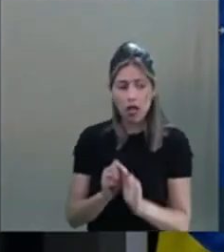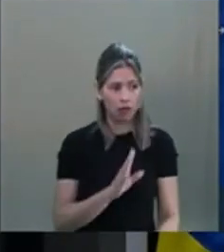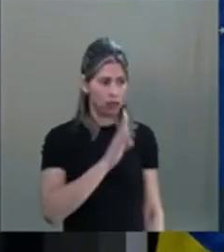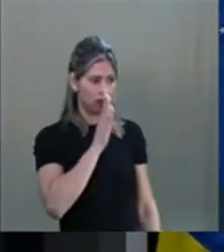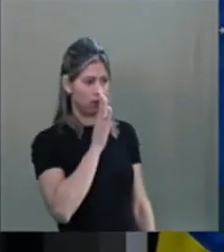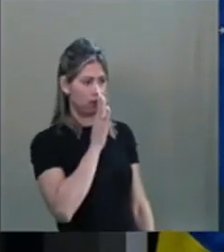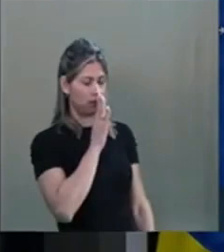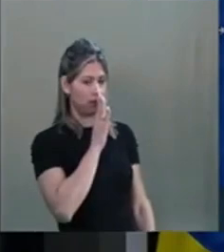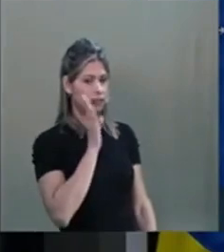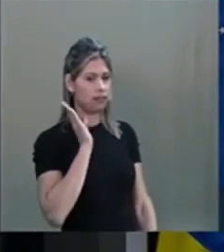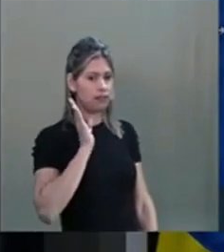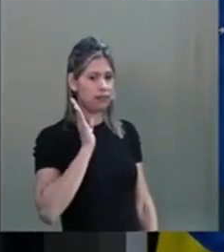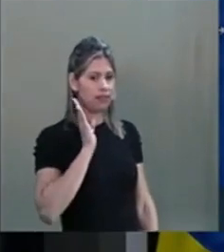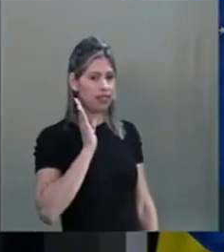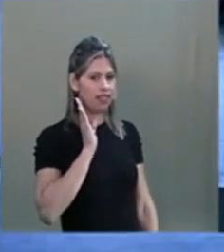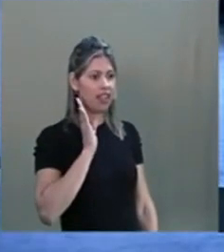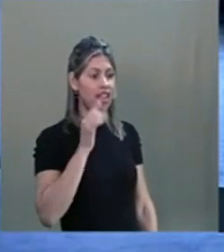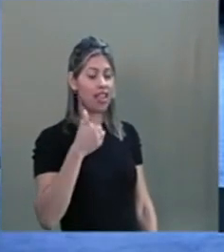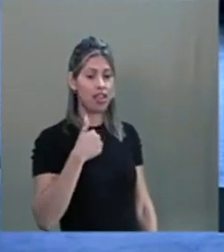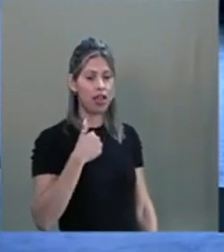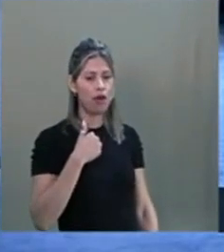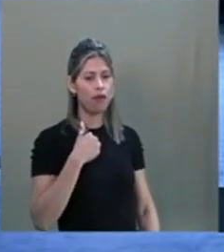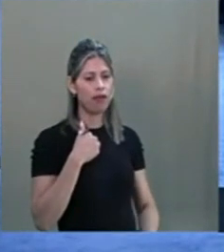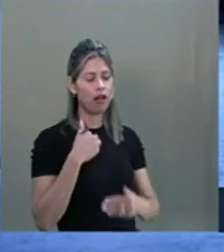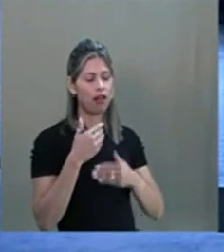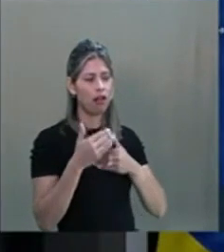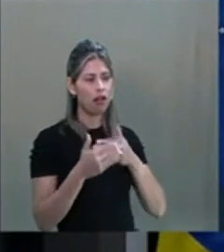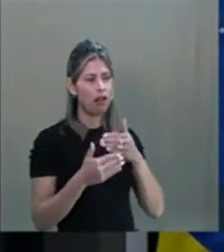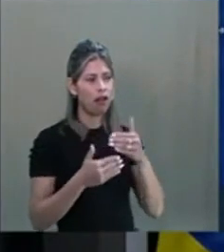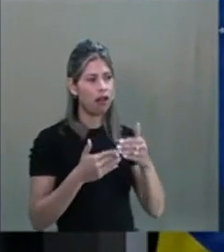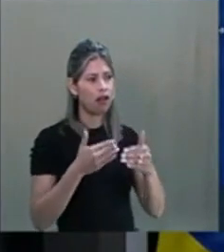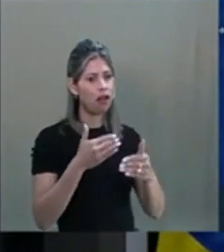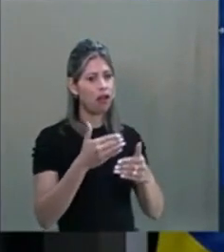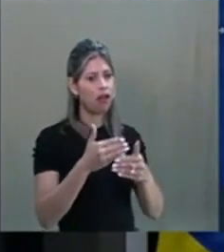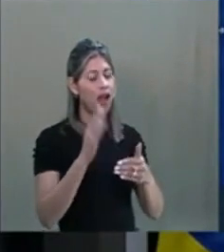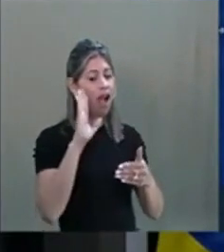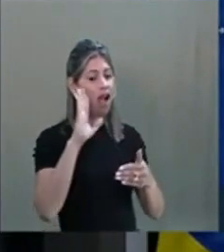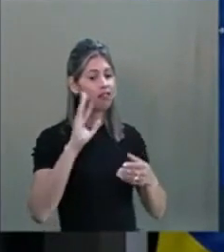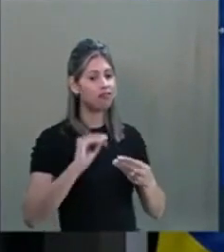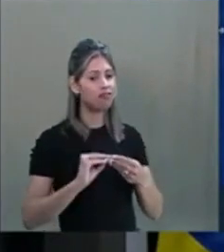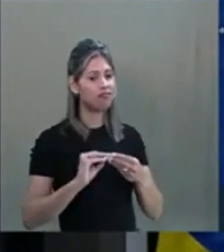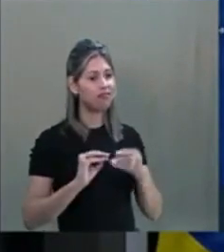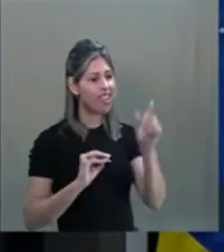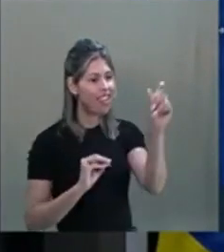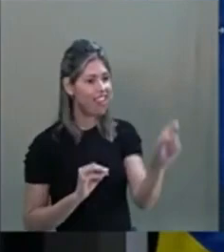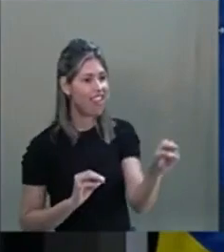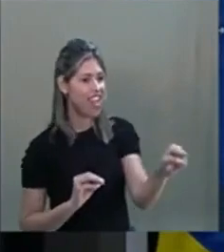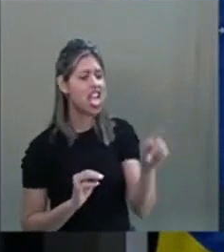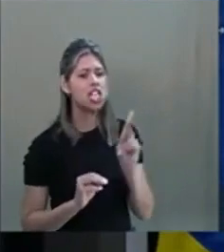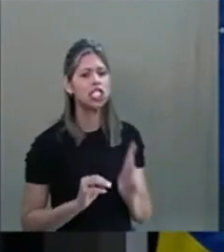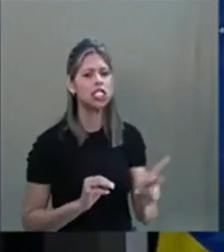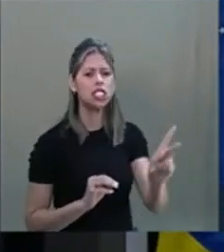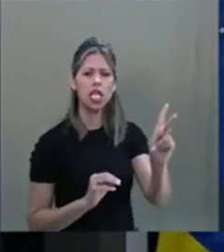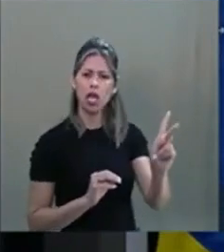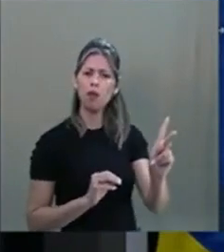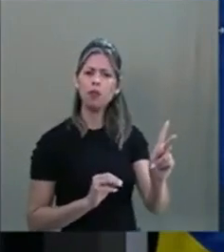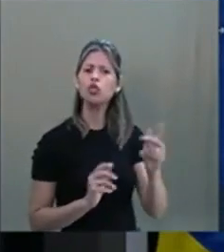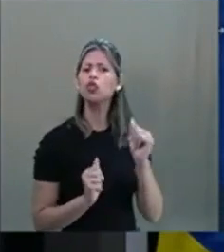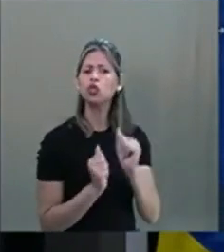E, a partir daí, eu comecei a compreender que o Bert sempre esteve a serviço de algo maior.